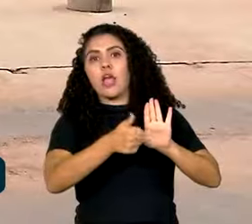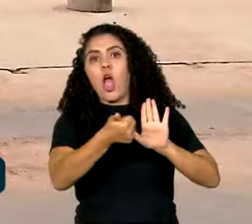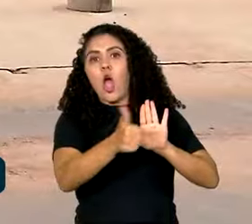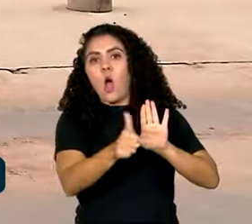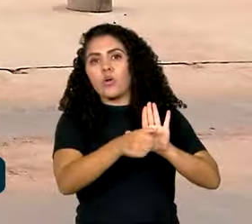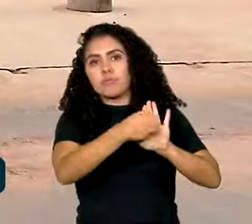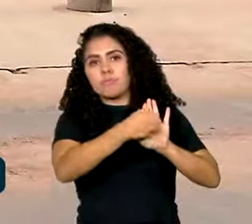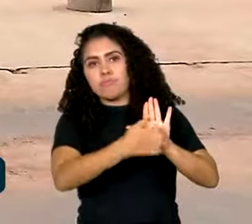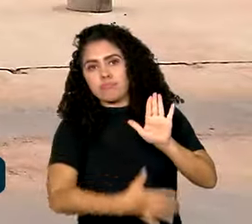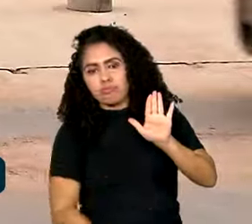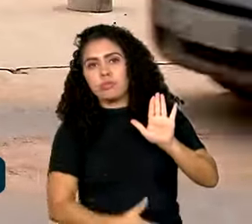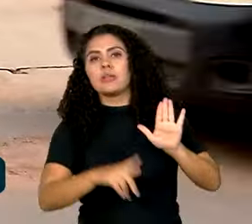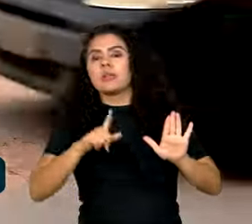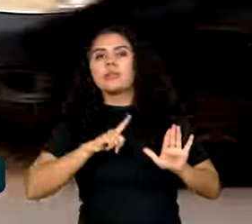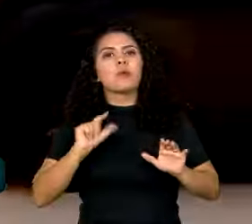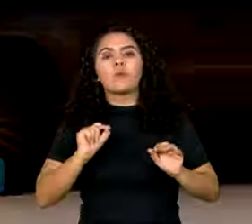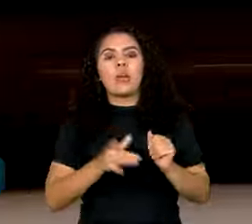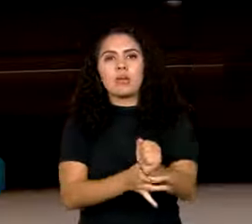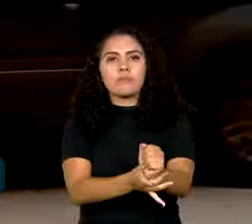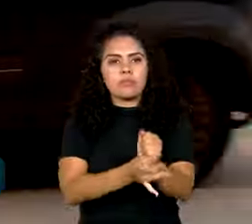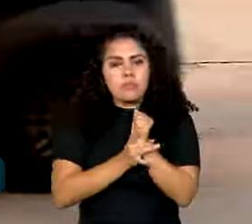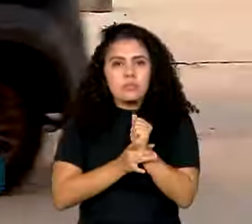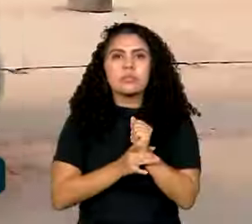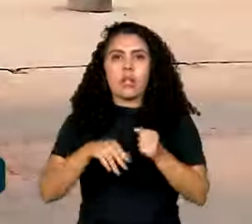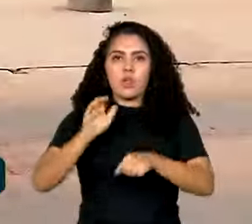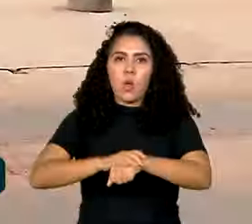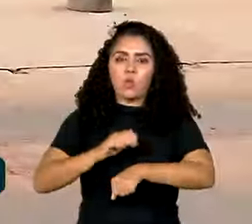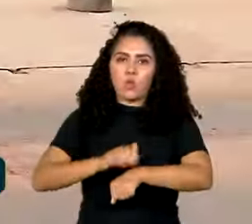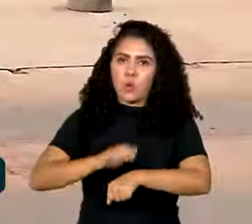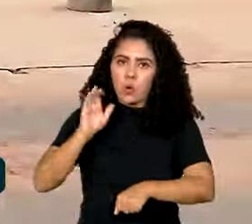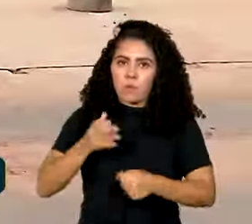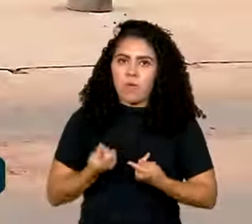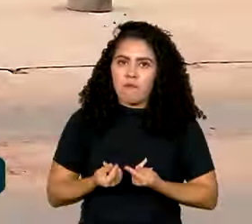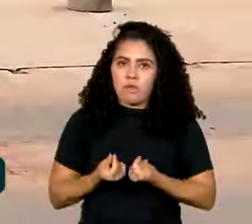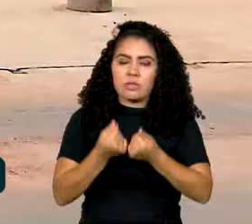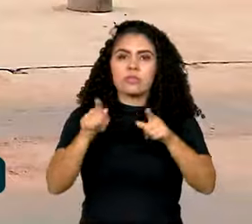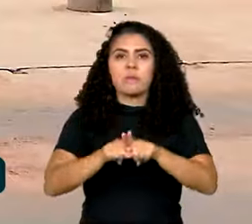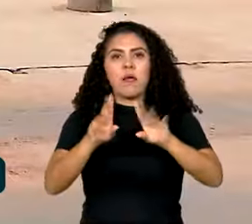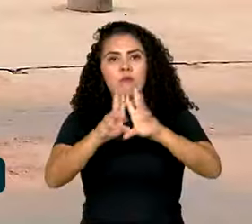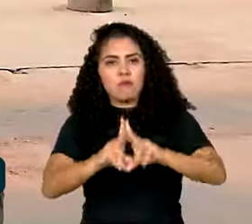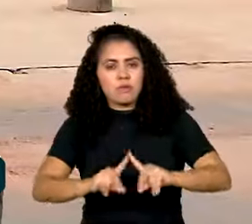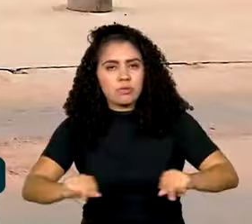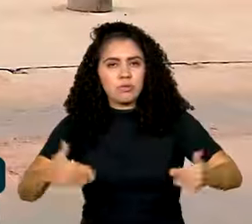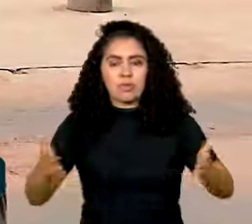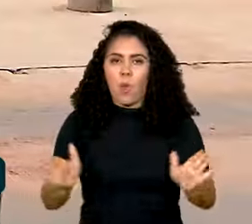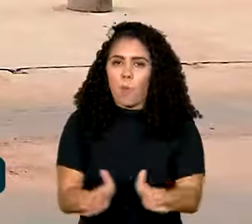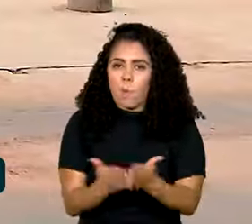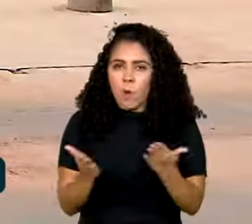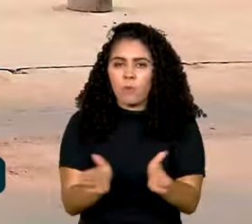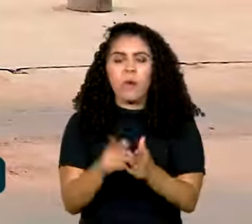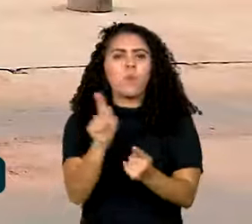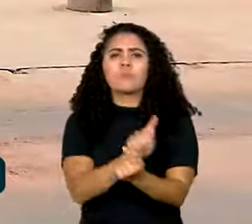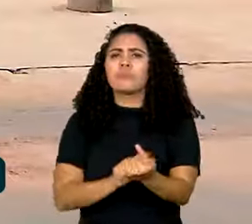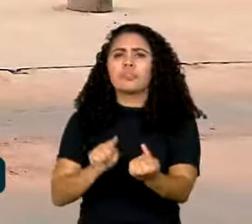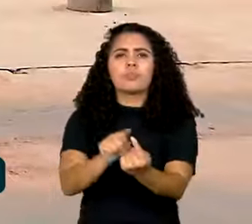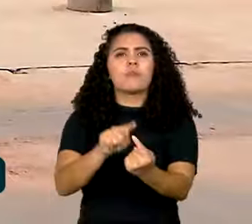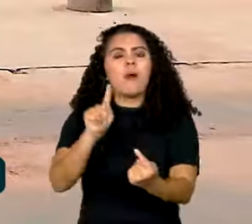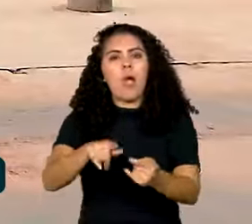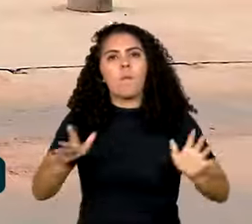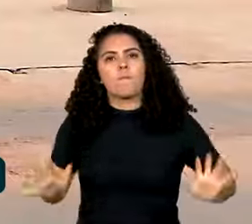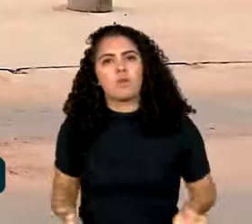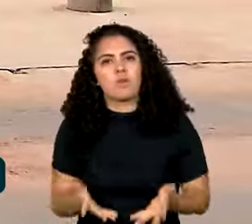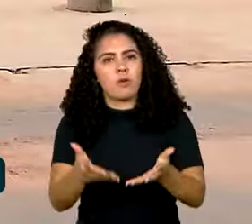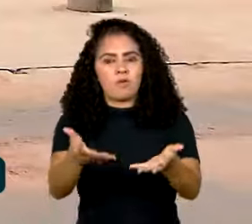giram em torno da garantia da autonomia financeira e do enfrentamento à pobreza. O objetivo é promover a